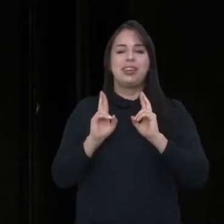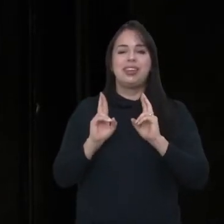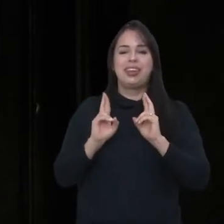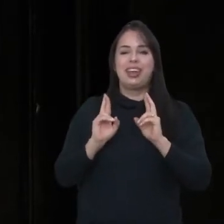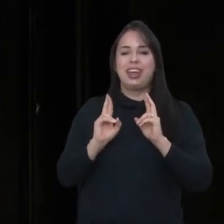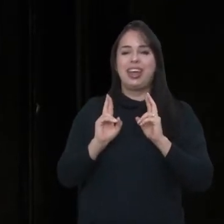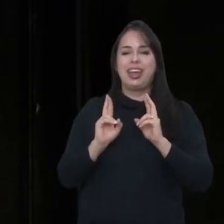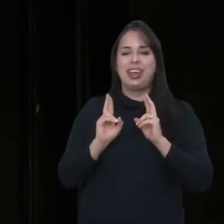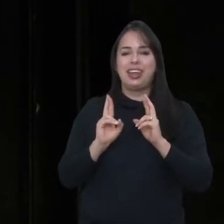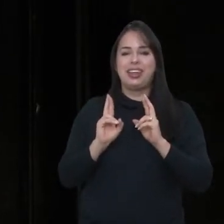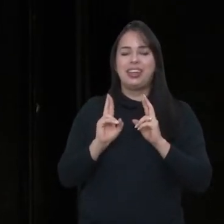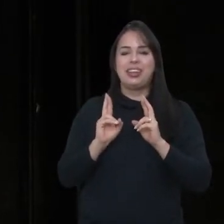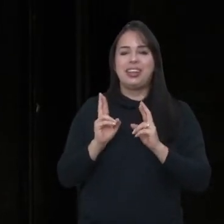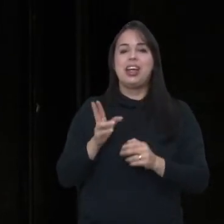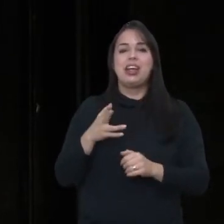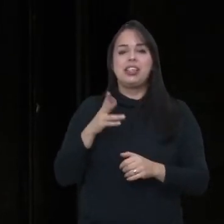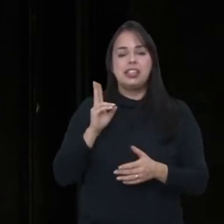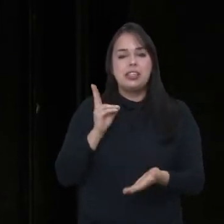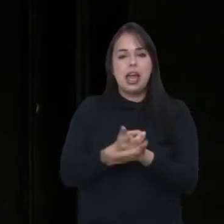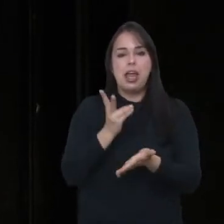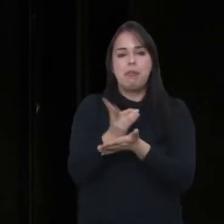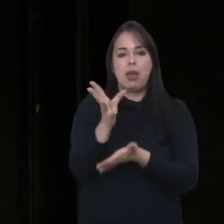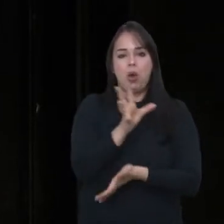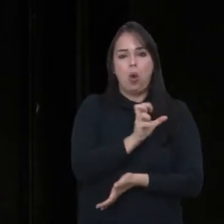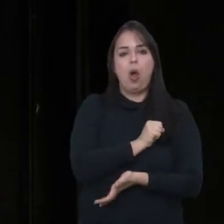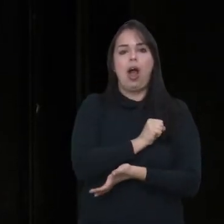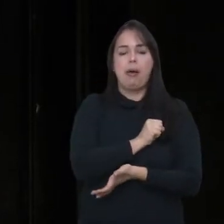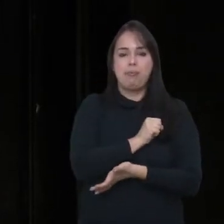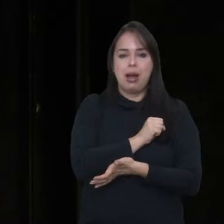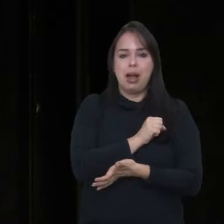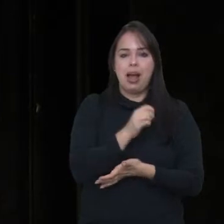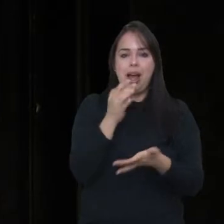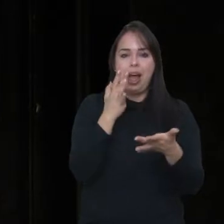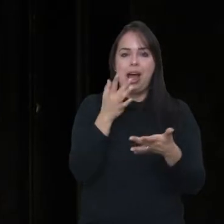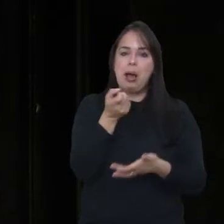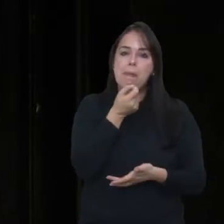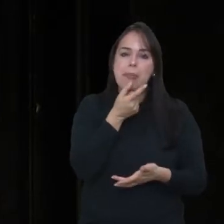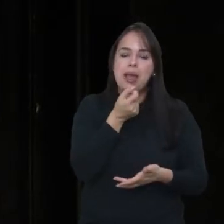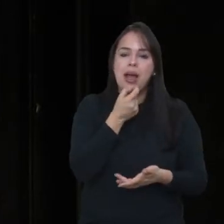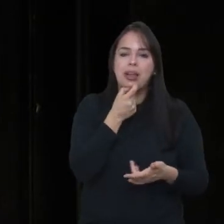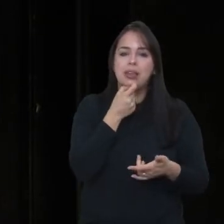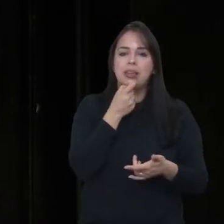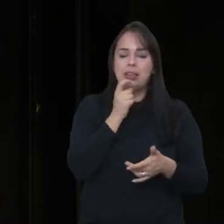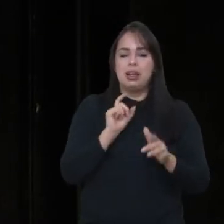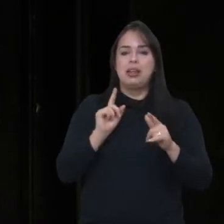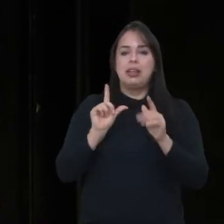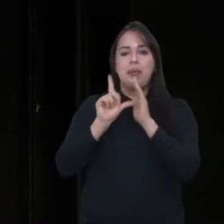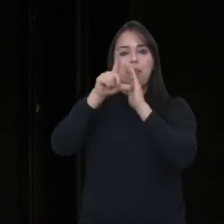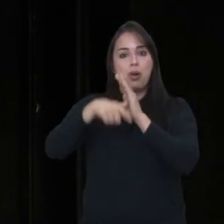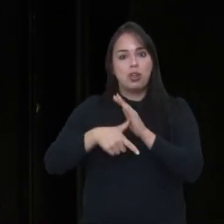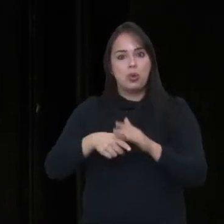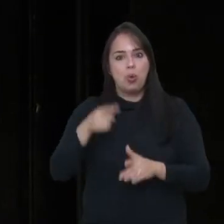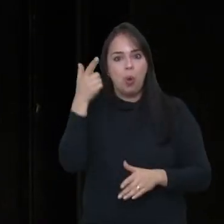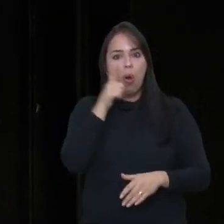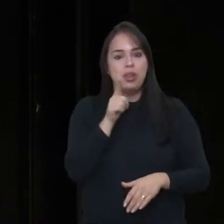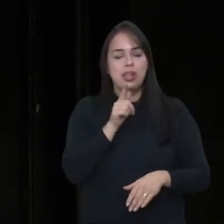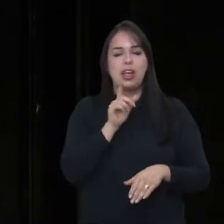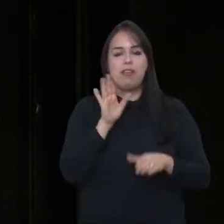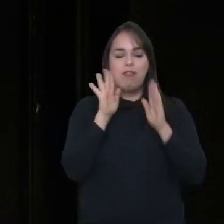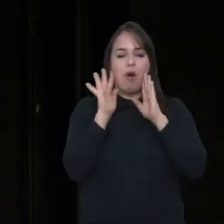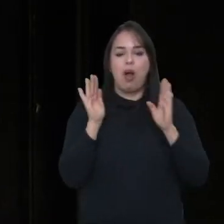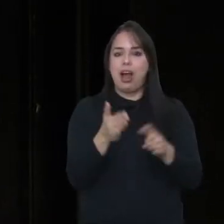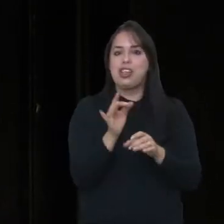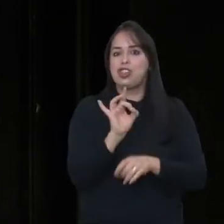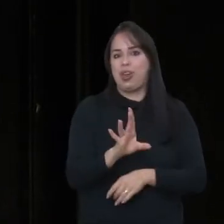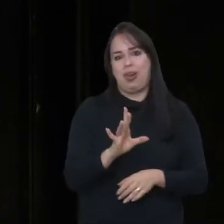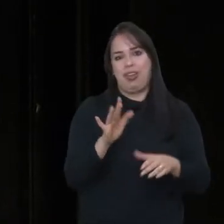mesmo me manter sempre apaixonado pela essa arte pra quando chegar nessa época aí, que conseguir viver disso, só disso, aí, realmente,